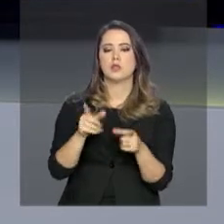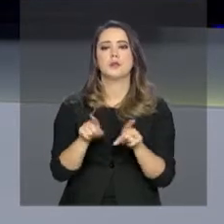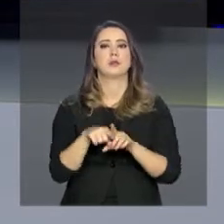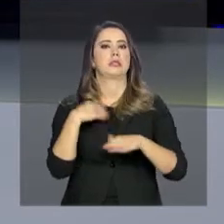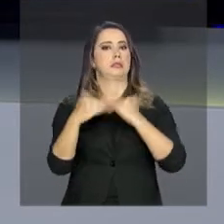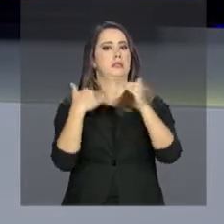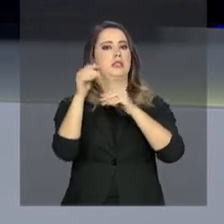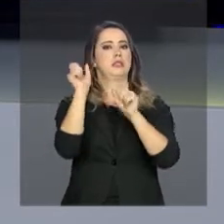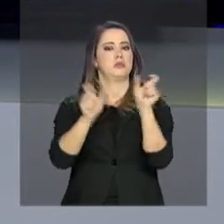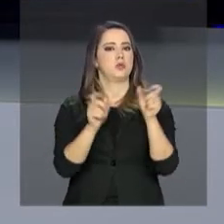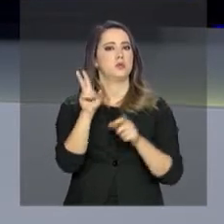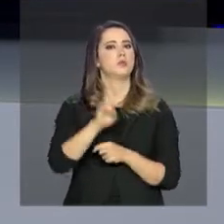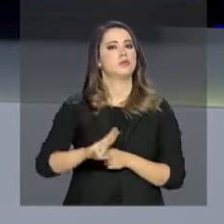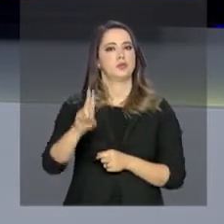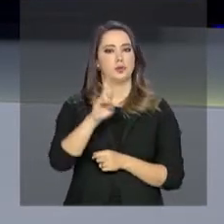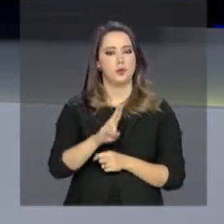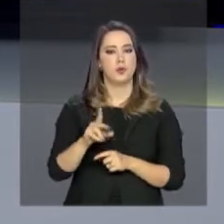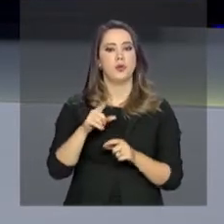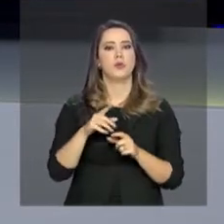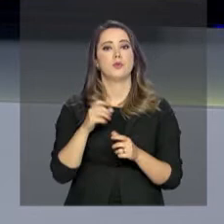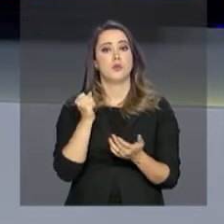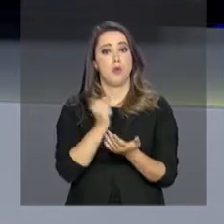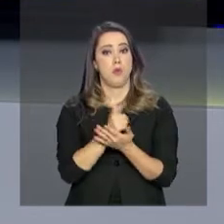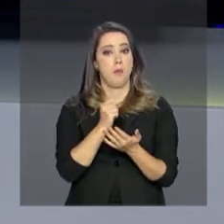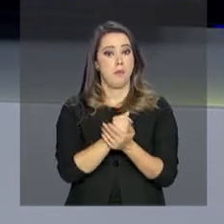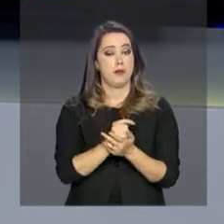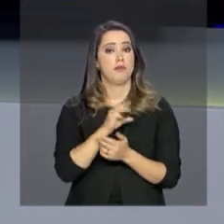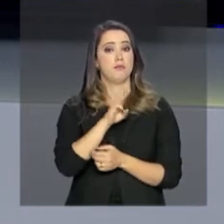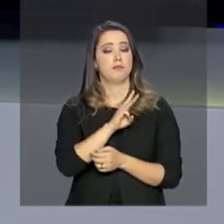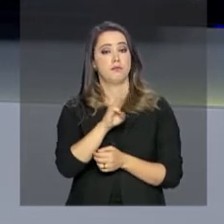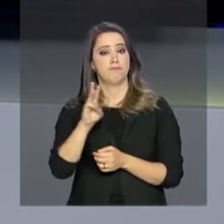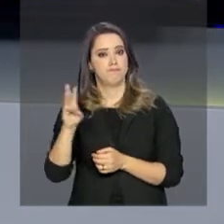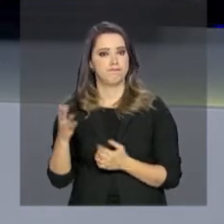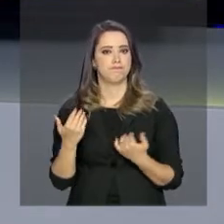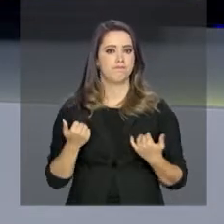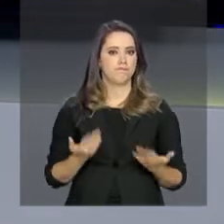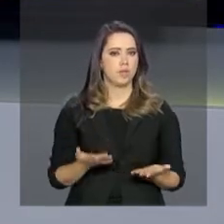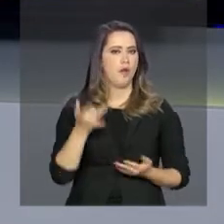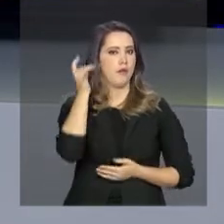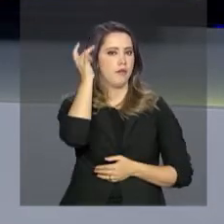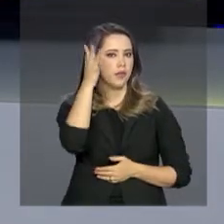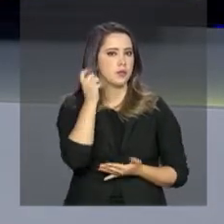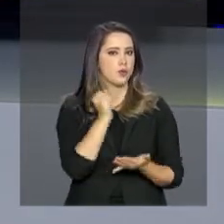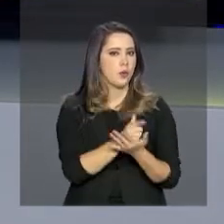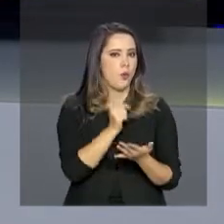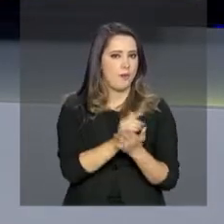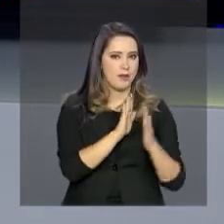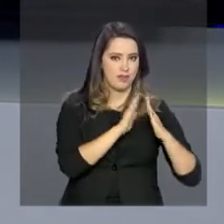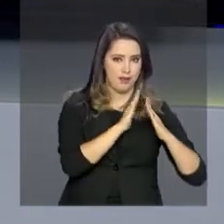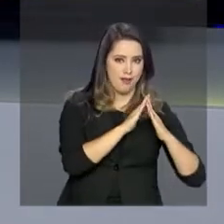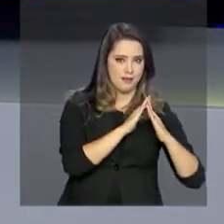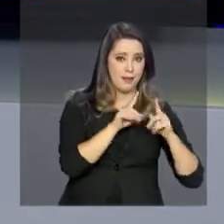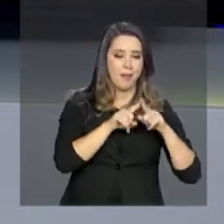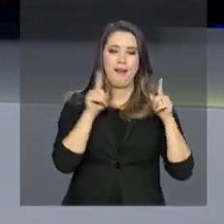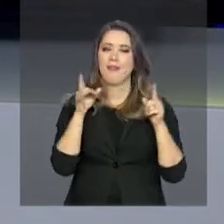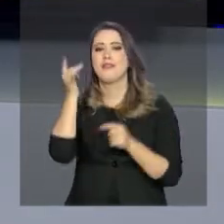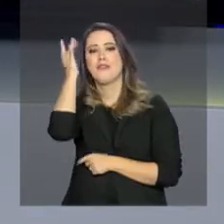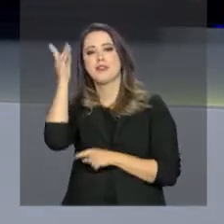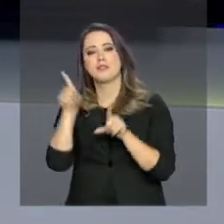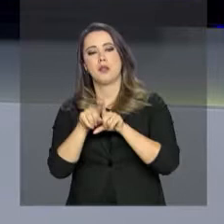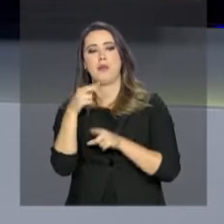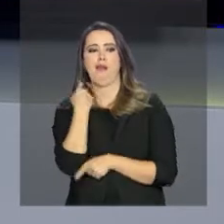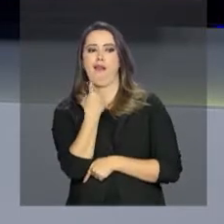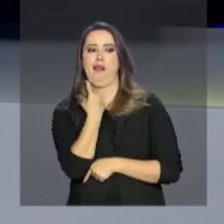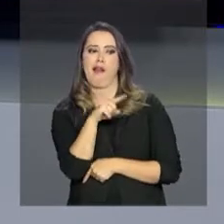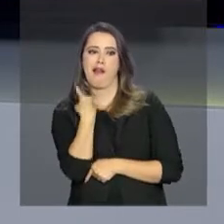também o número de pessoas que usam as lojas virtuais. E se ficou mais fácil adquirir um produto sem sair de casa, ficou mais fácil também